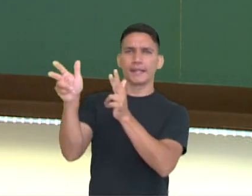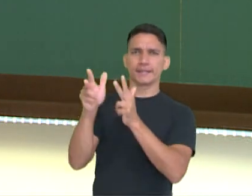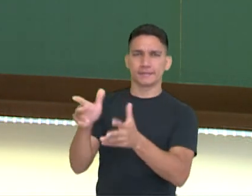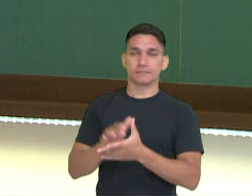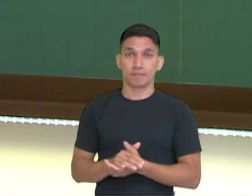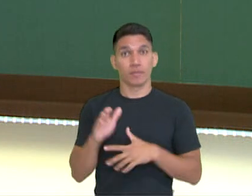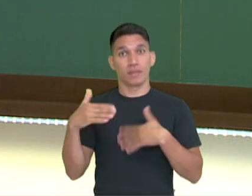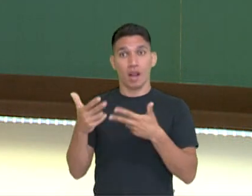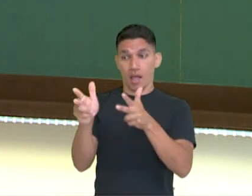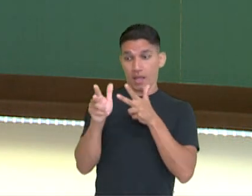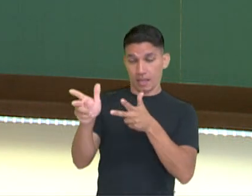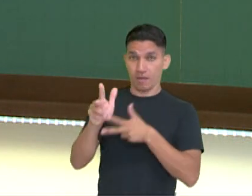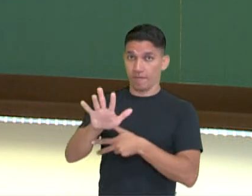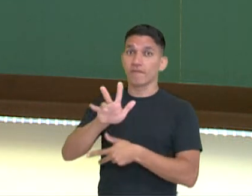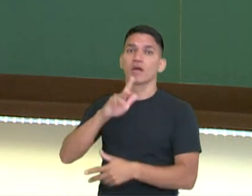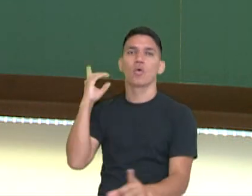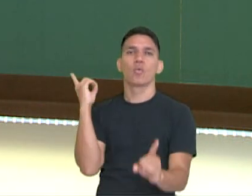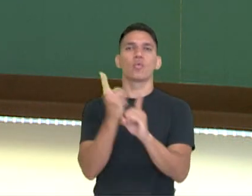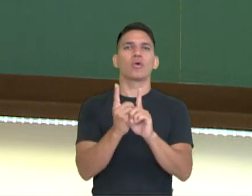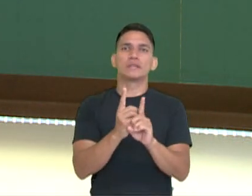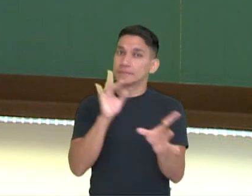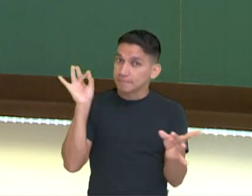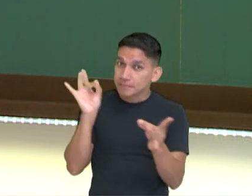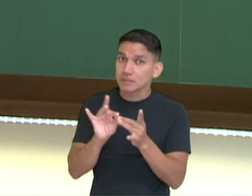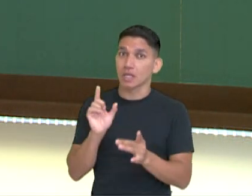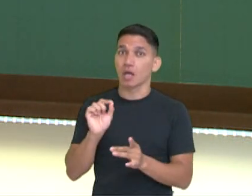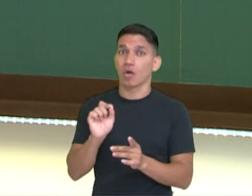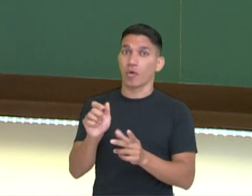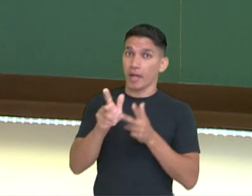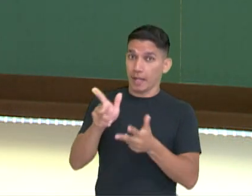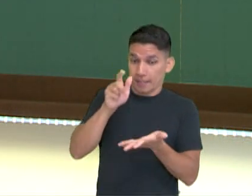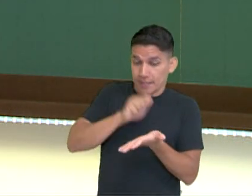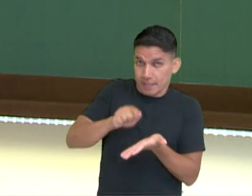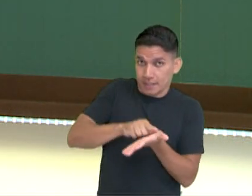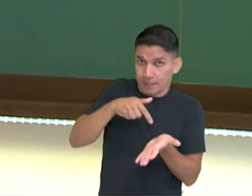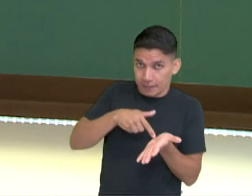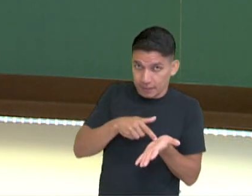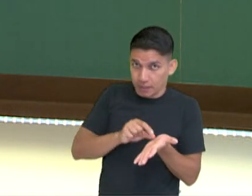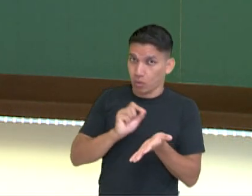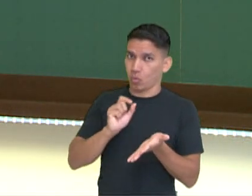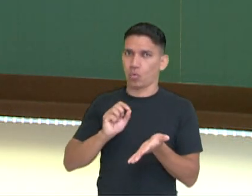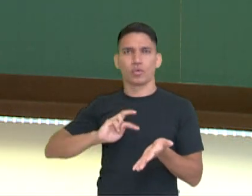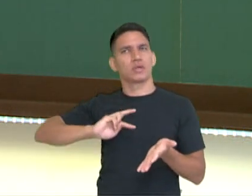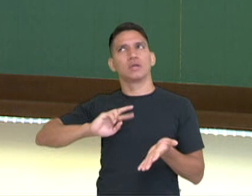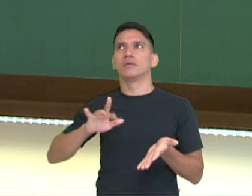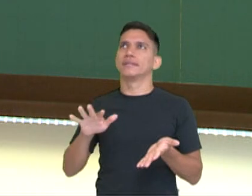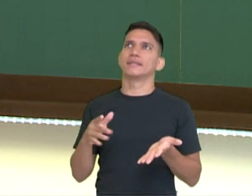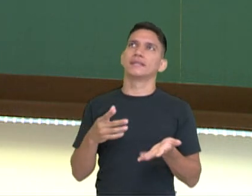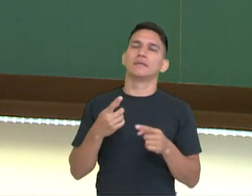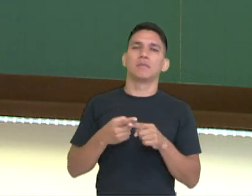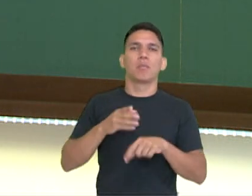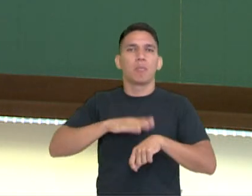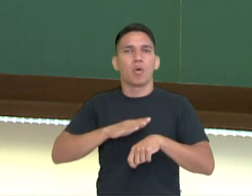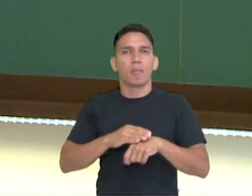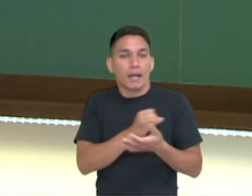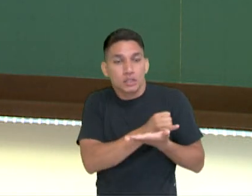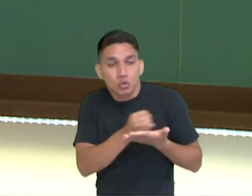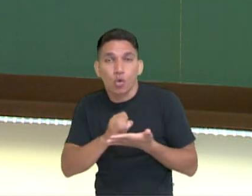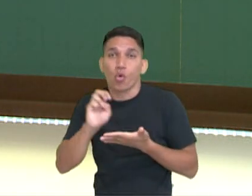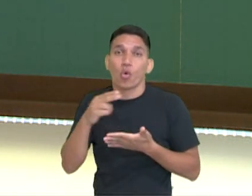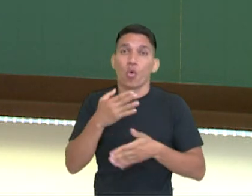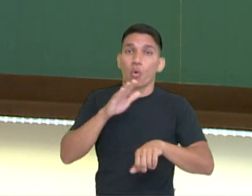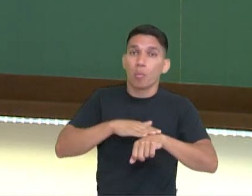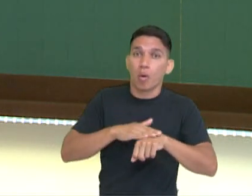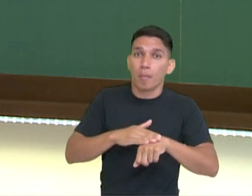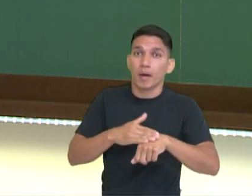encontrar, especificamente, na entrevista escrita. Não que na introdução ou na chamada